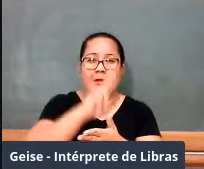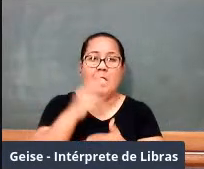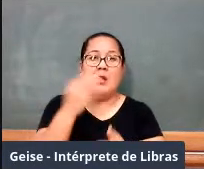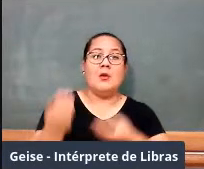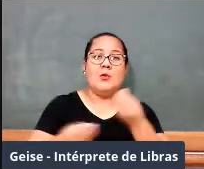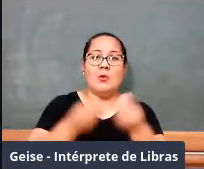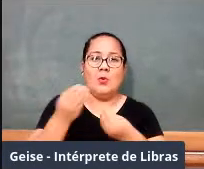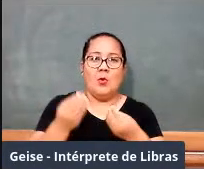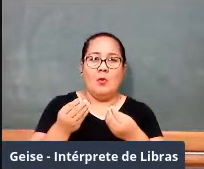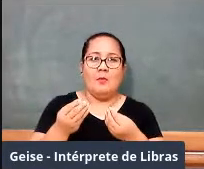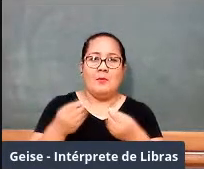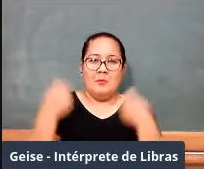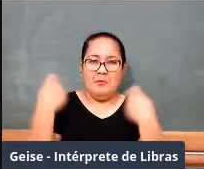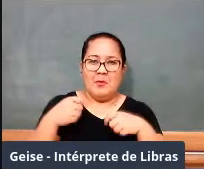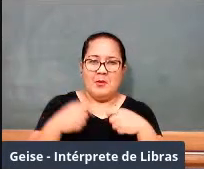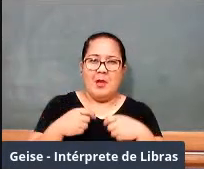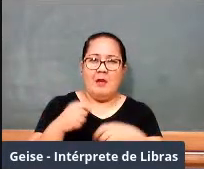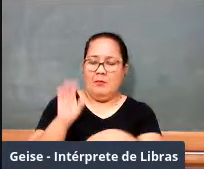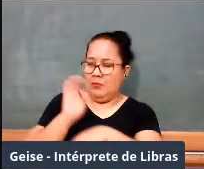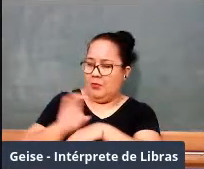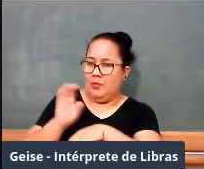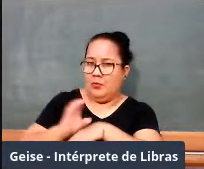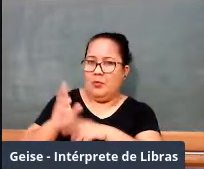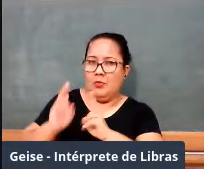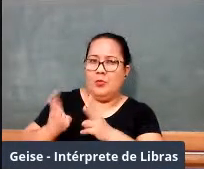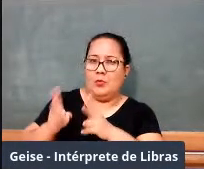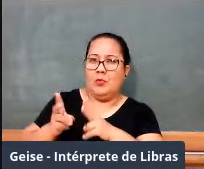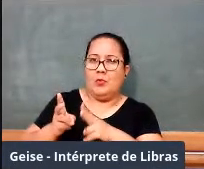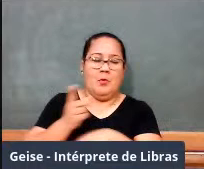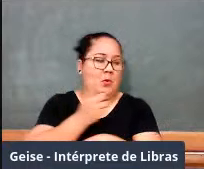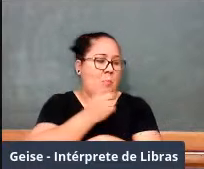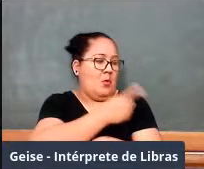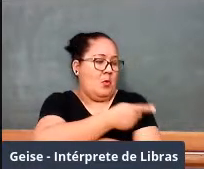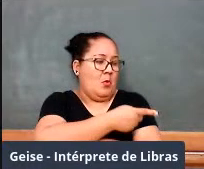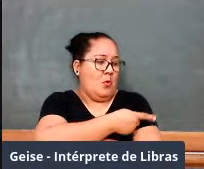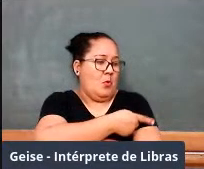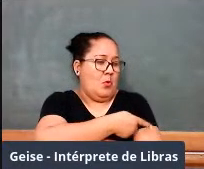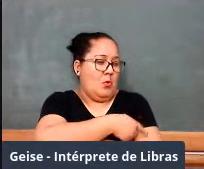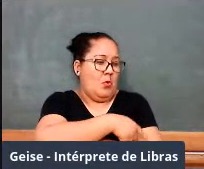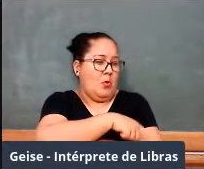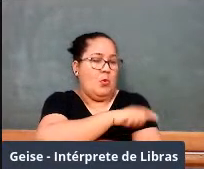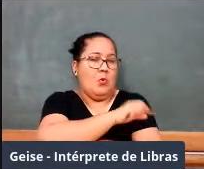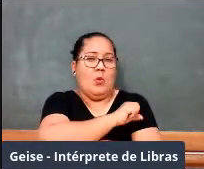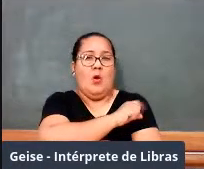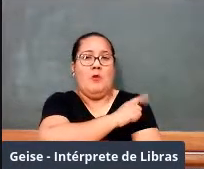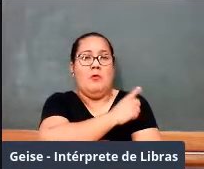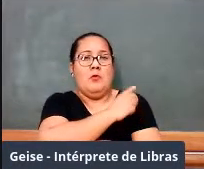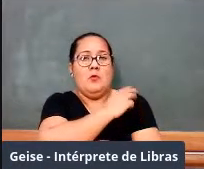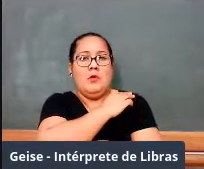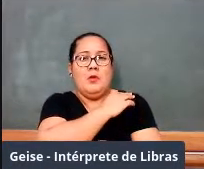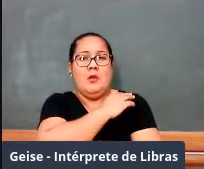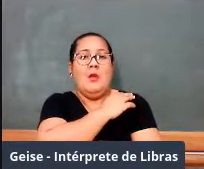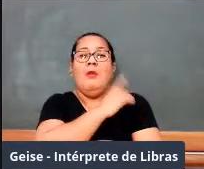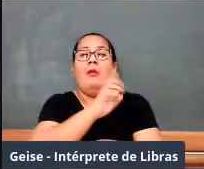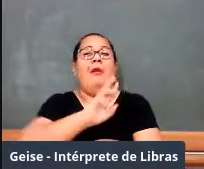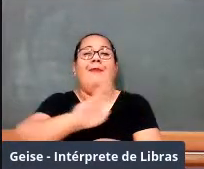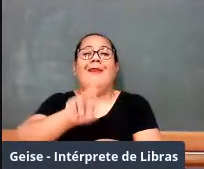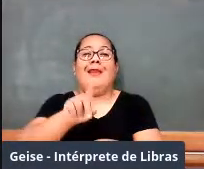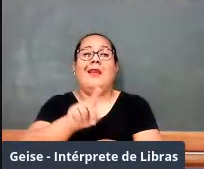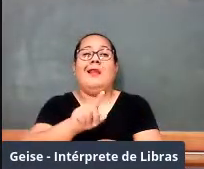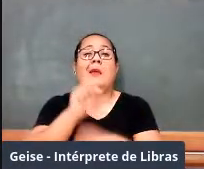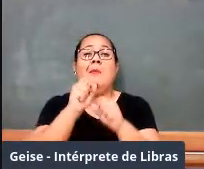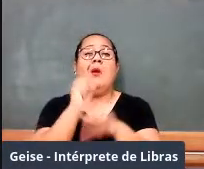primeiro grau, o segundo grau, fazer o ensino fundamental, o ensino médio. Não, não, não, não. Bastava fazer exame, passou no exame,